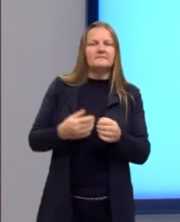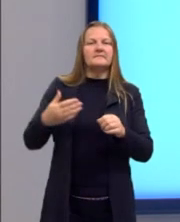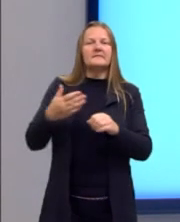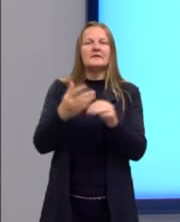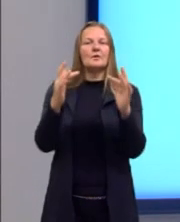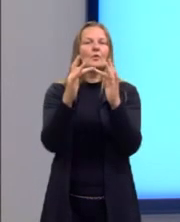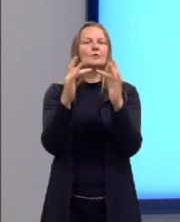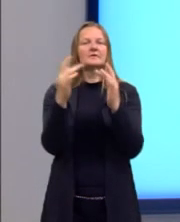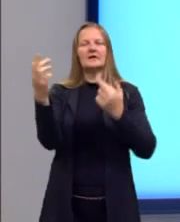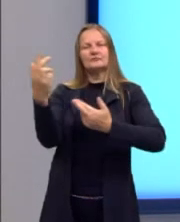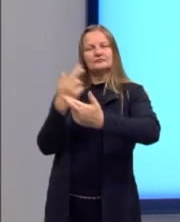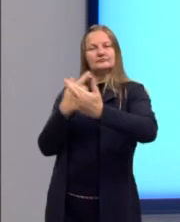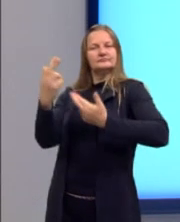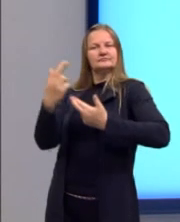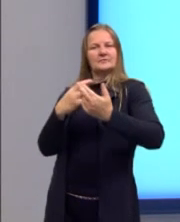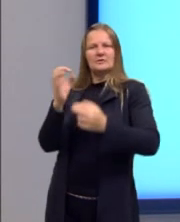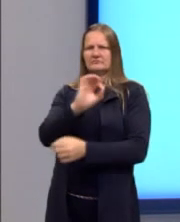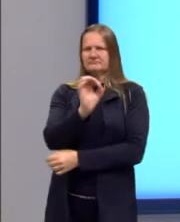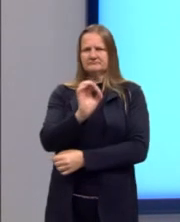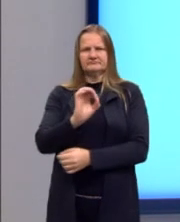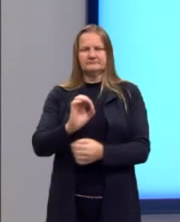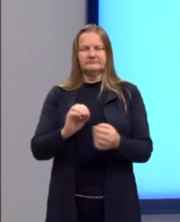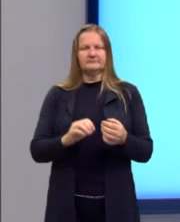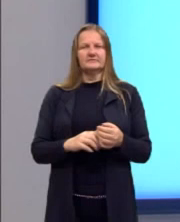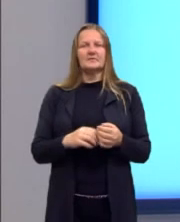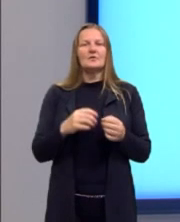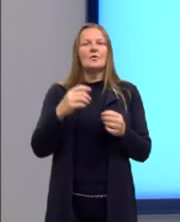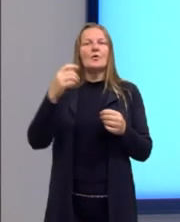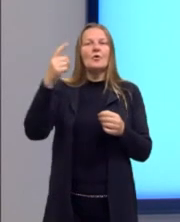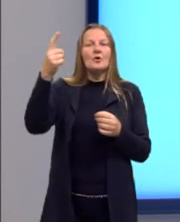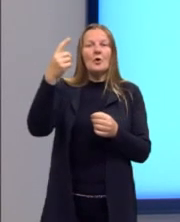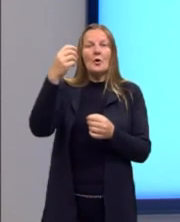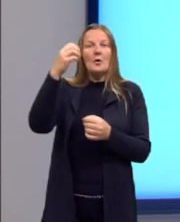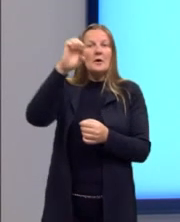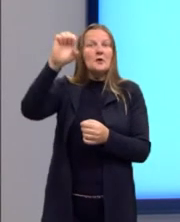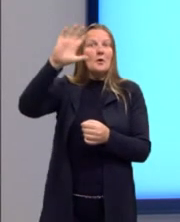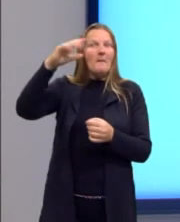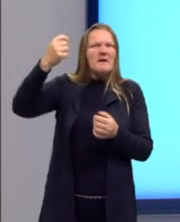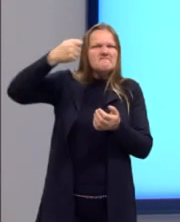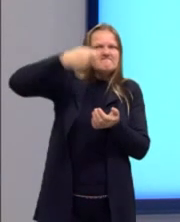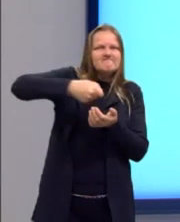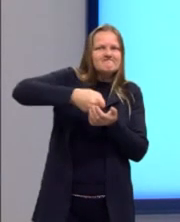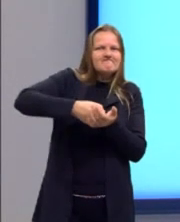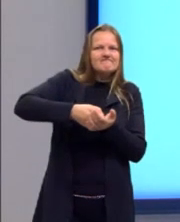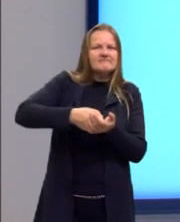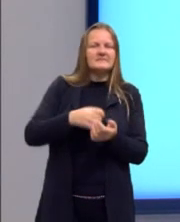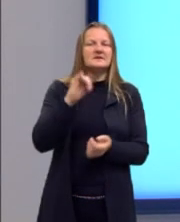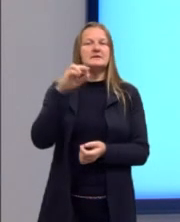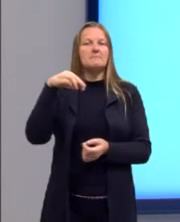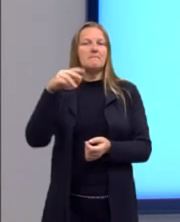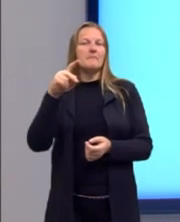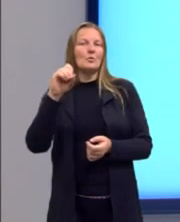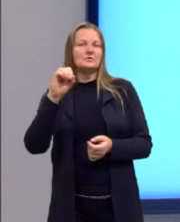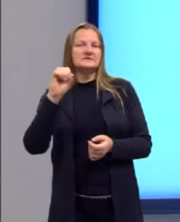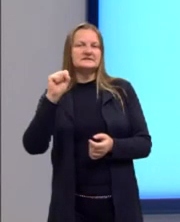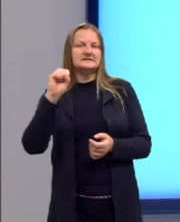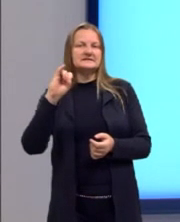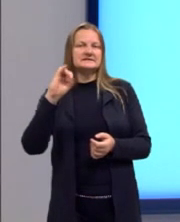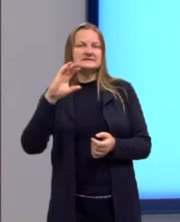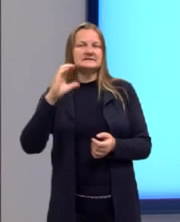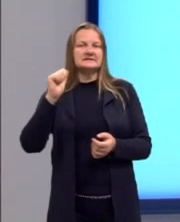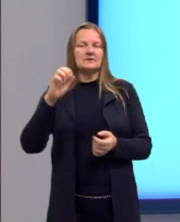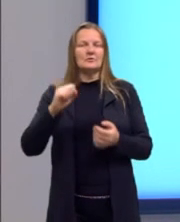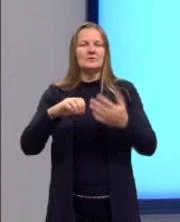em contato cultural com outras civilizações. Eles queriam que as outras civilizações adotassem a cultura deles, o que é bem diferente. Então,